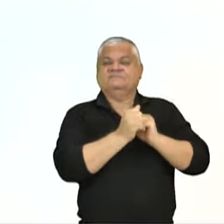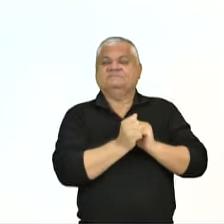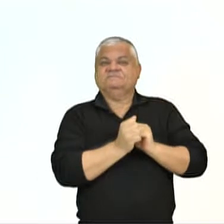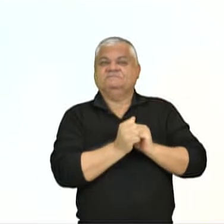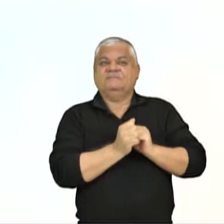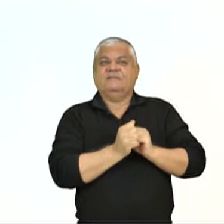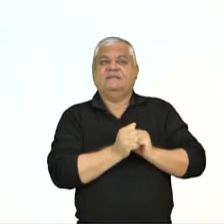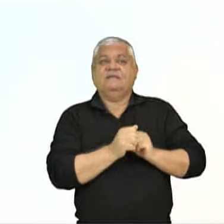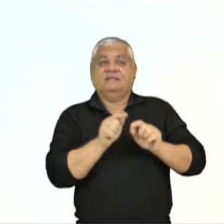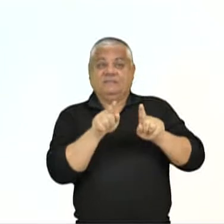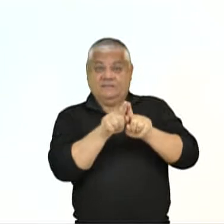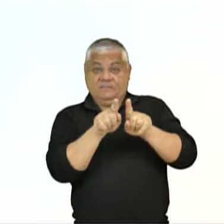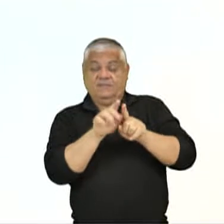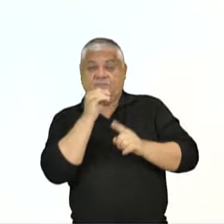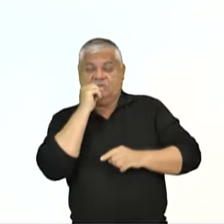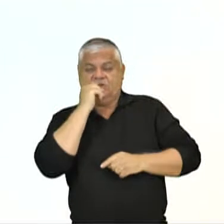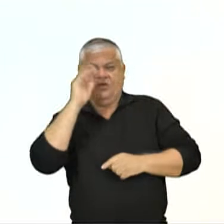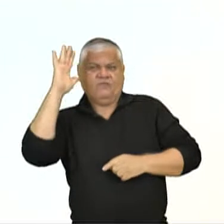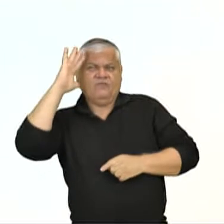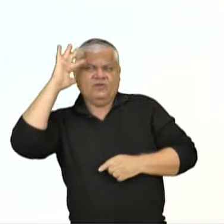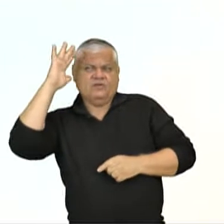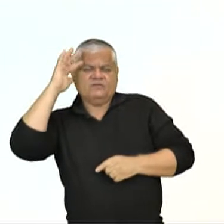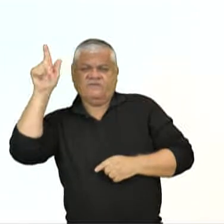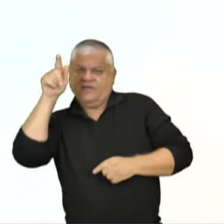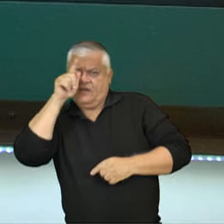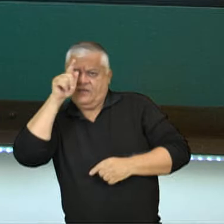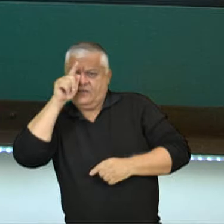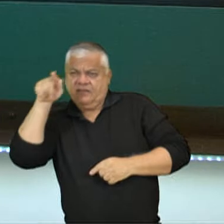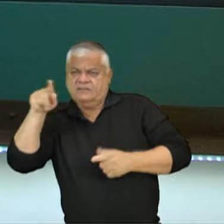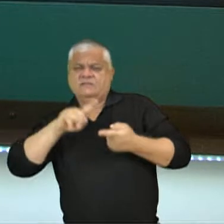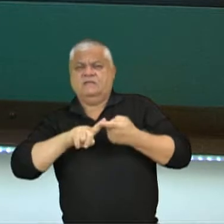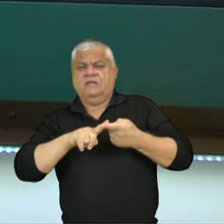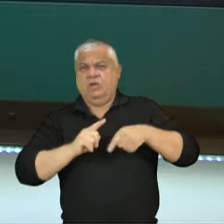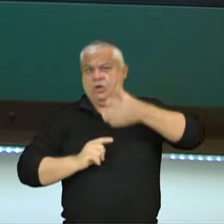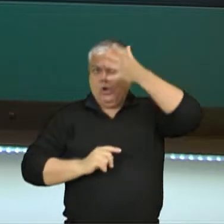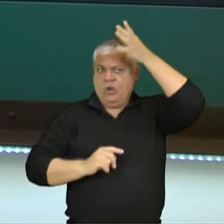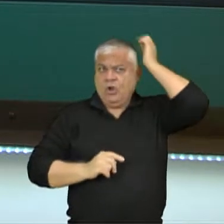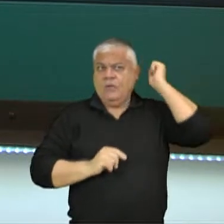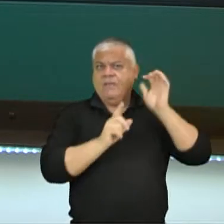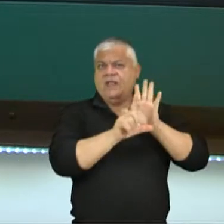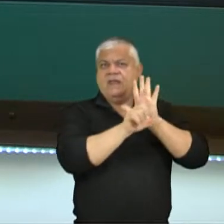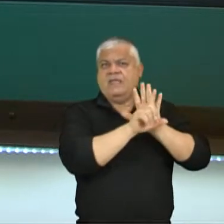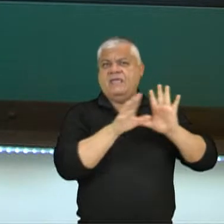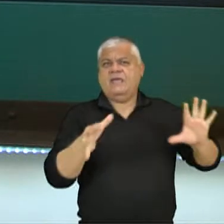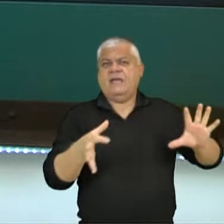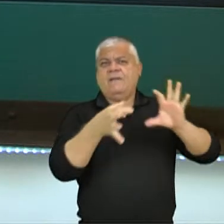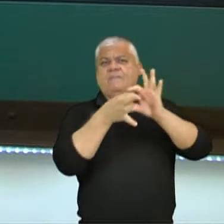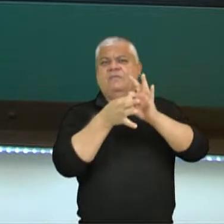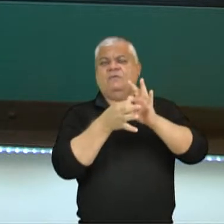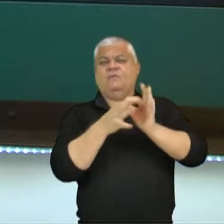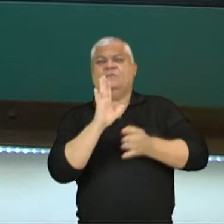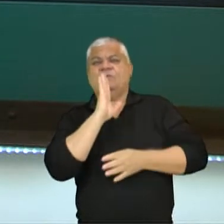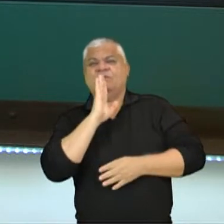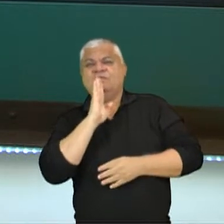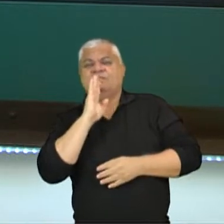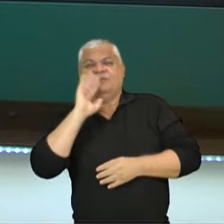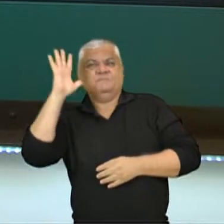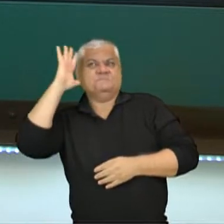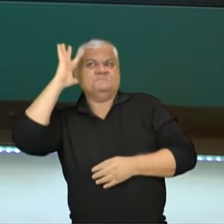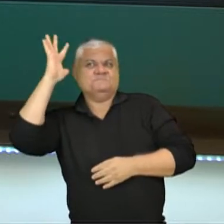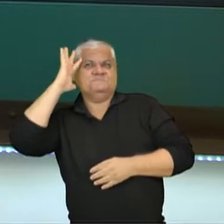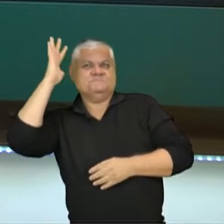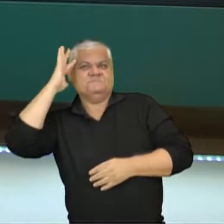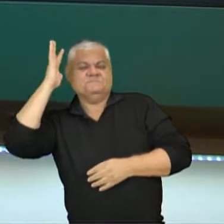A verdade, pela filosofia, a filosofia é exatamente ser amigo do conhecimento. Então, o grego tinha essa